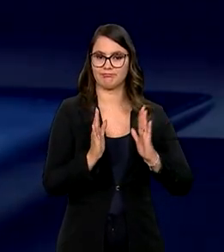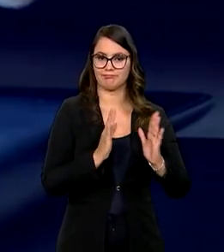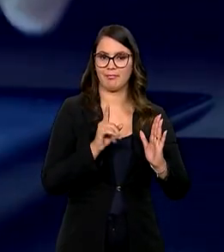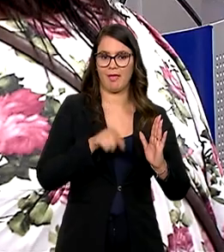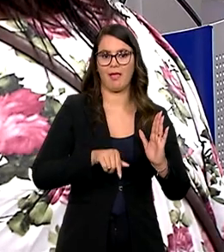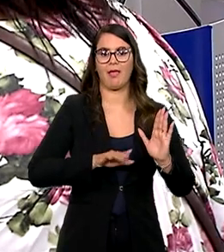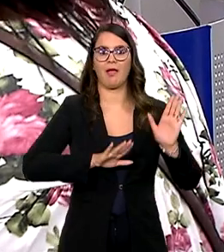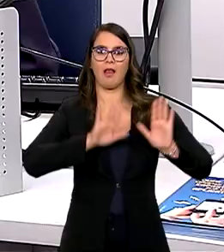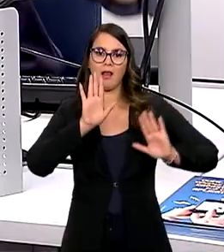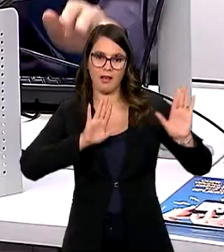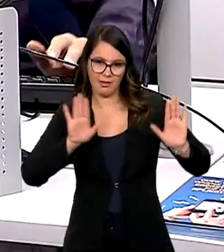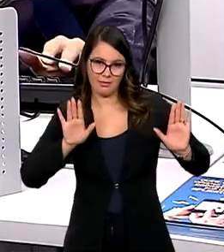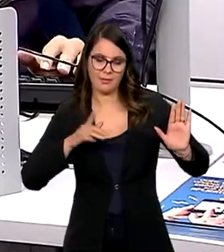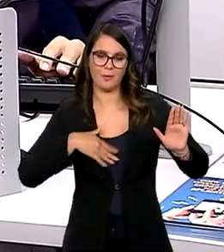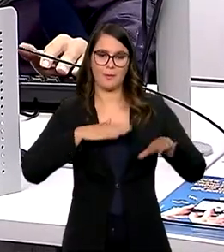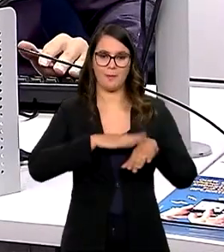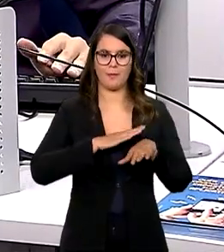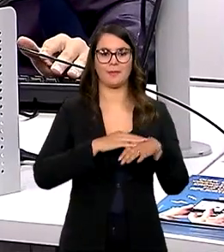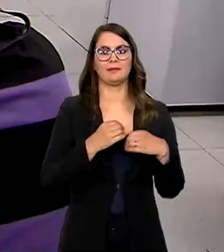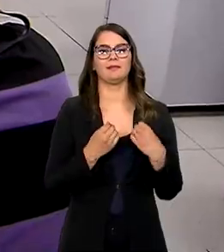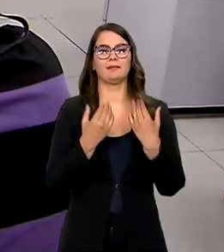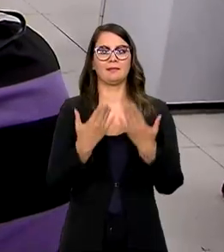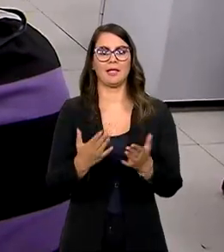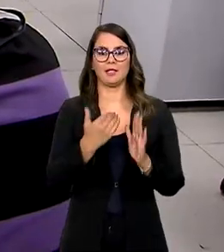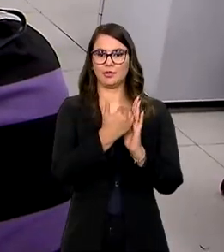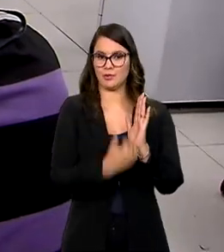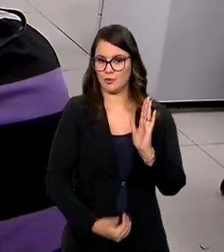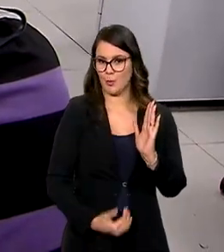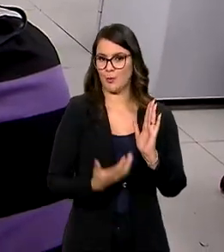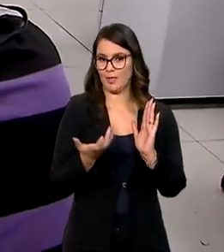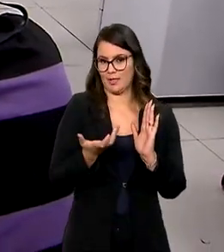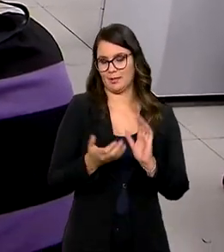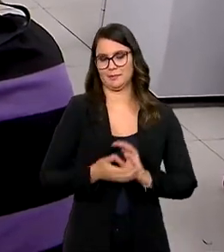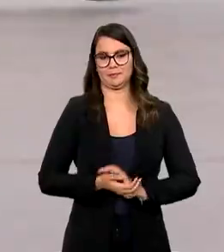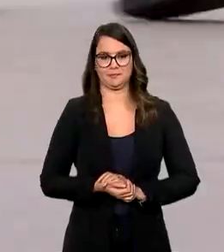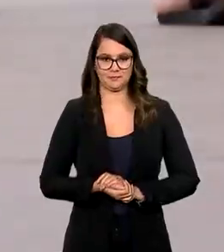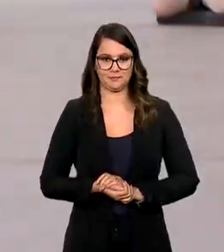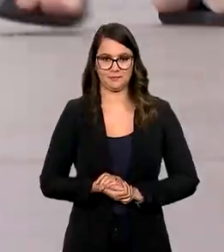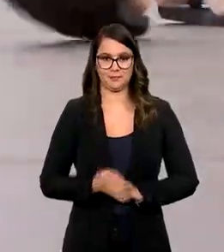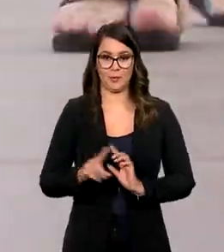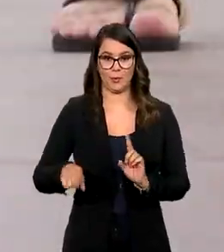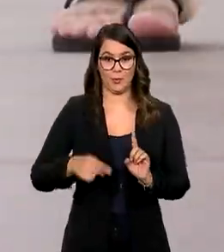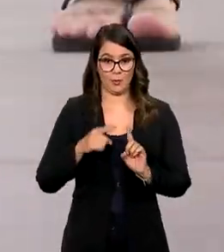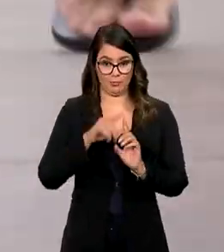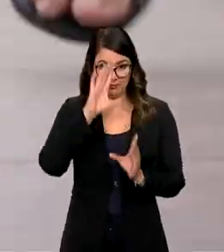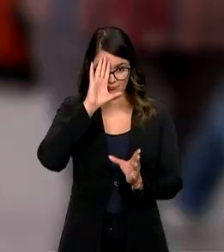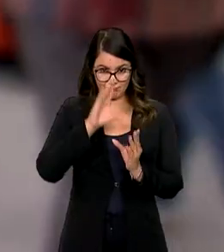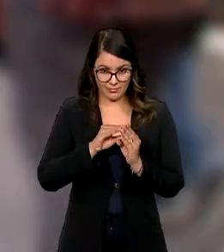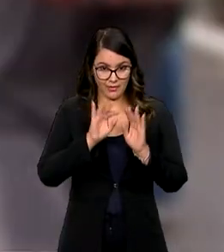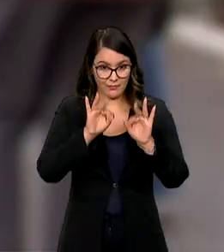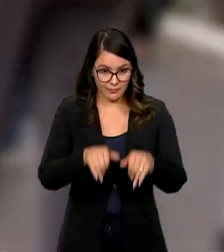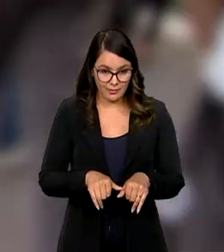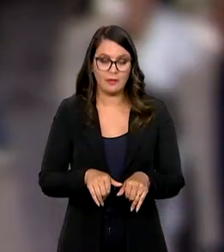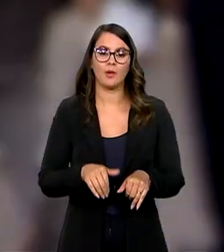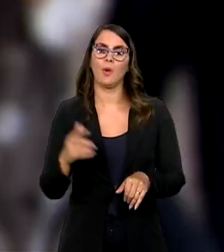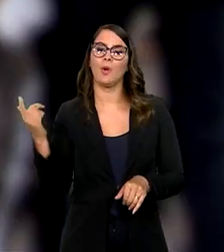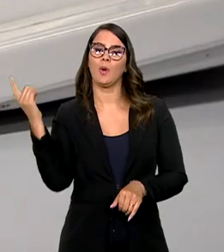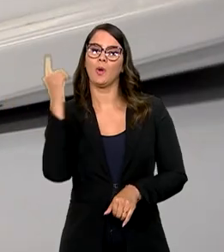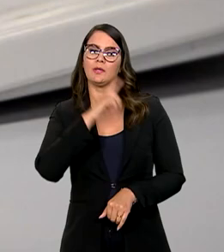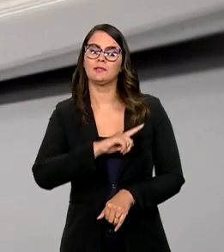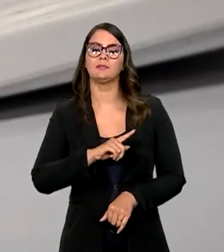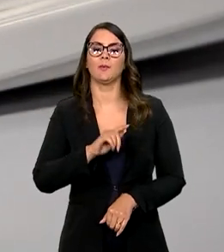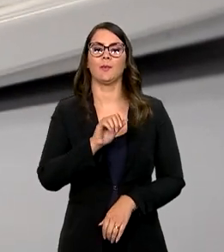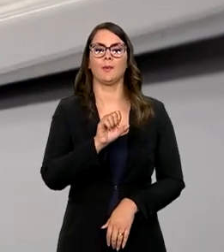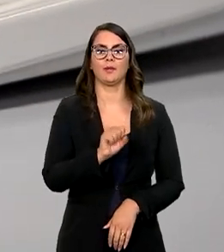como leilão quando os credores ofereceram os descontos pretendidos. Com a finalização dessa etapa, foram alcançados